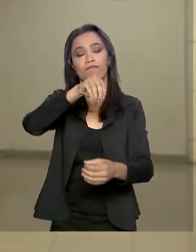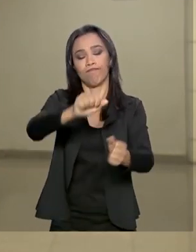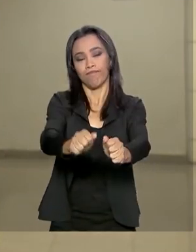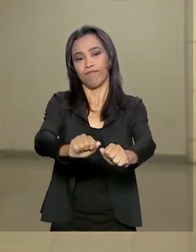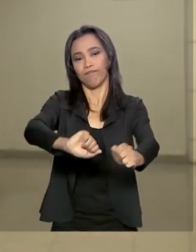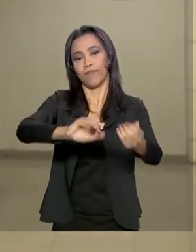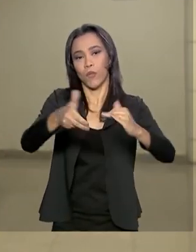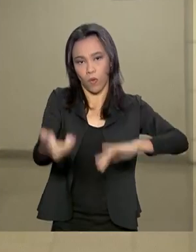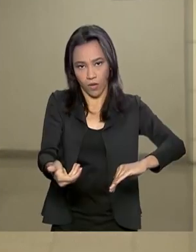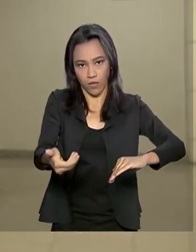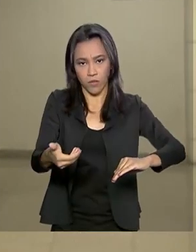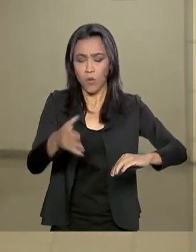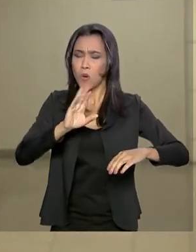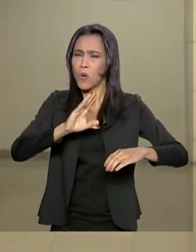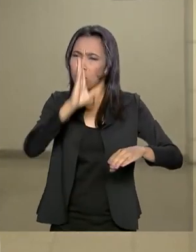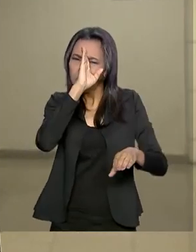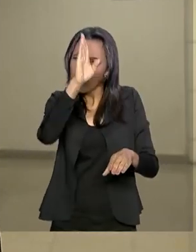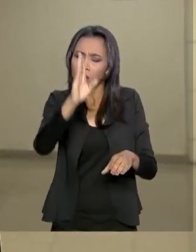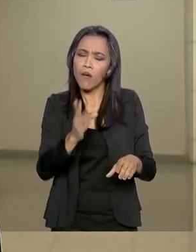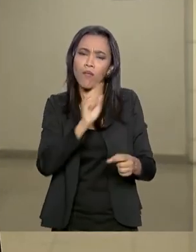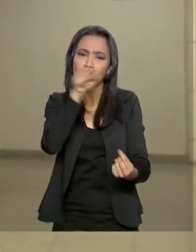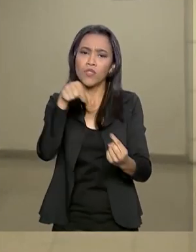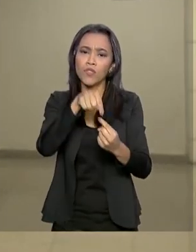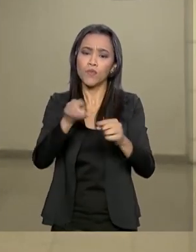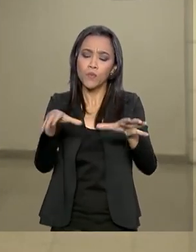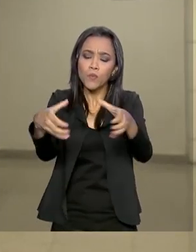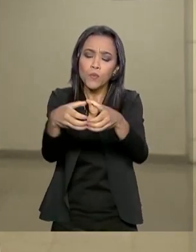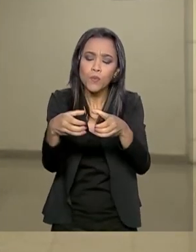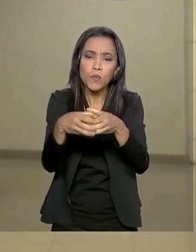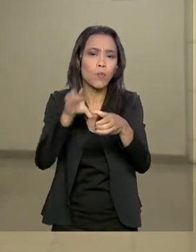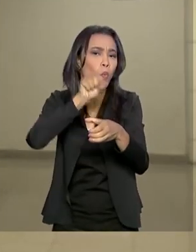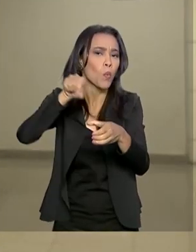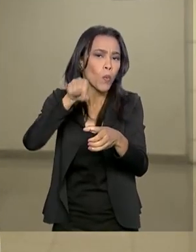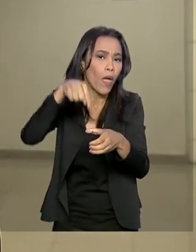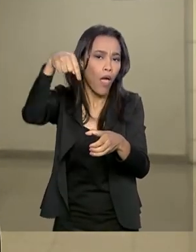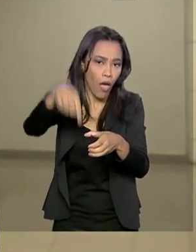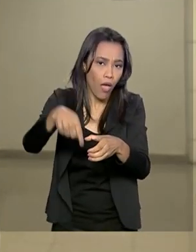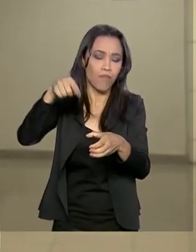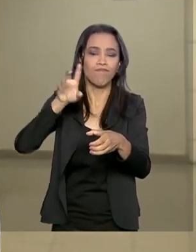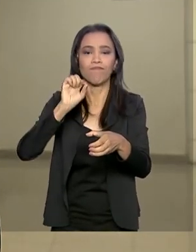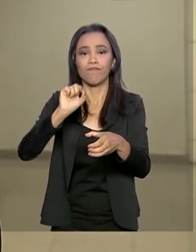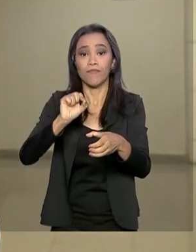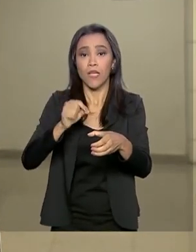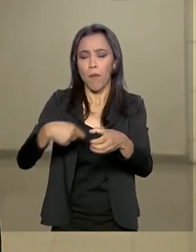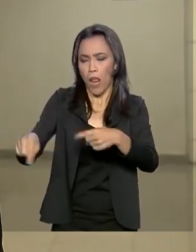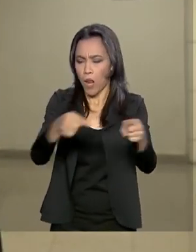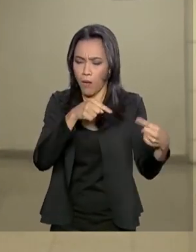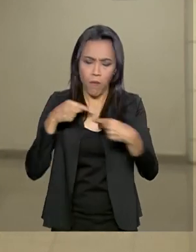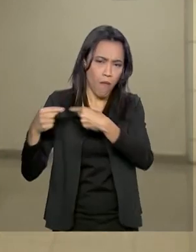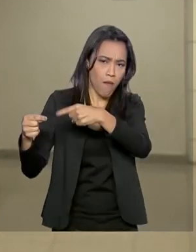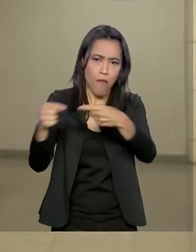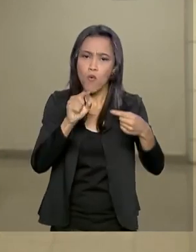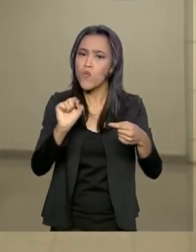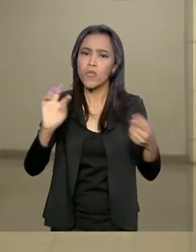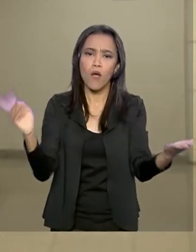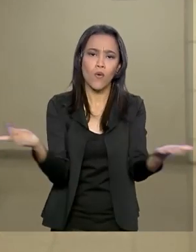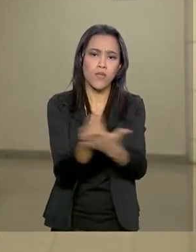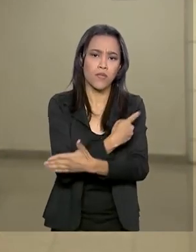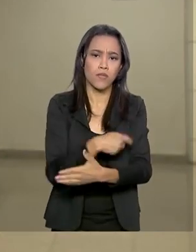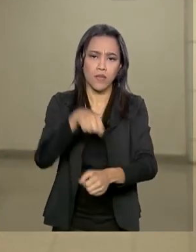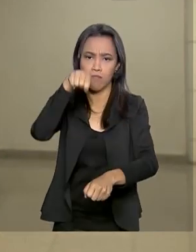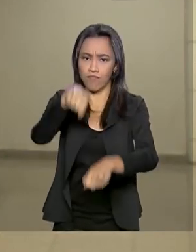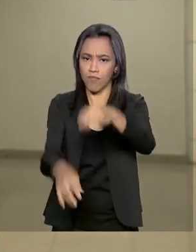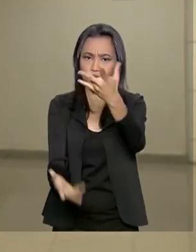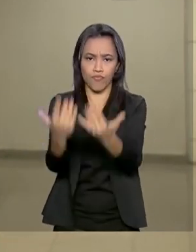Nacional. O principal objetivo do grupo neste primeiro momento vai ser centralizar as discussões sobre os incêndios que